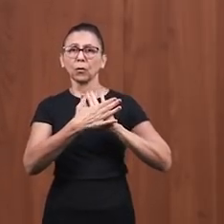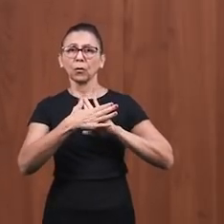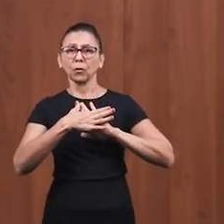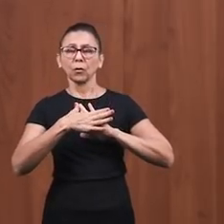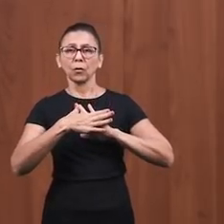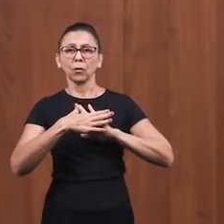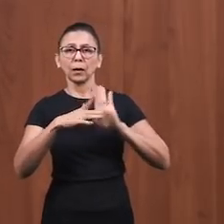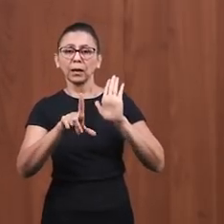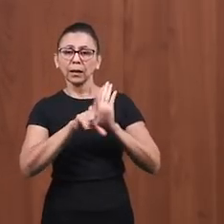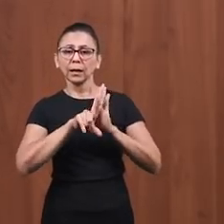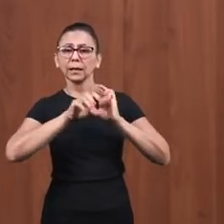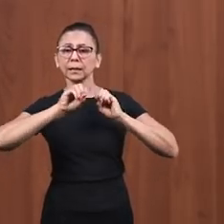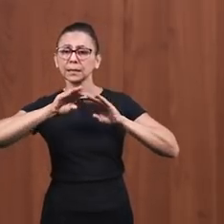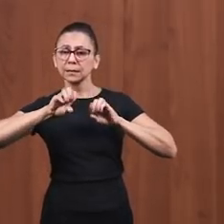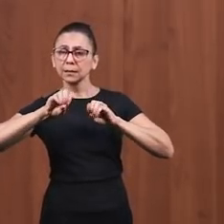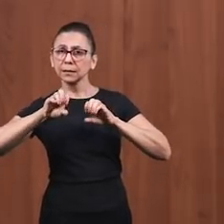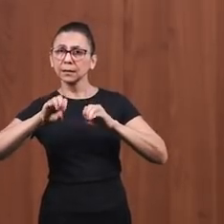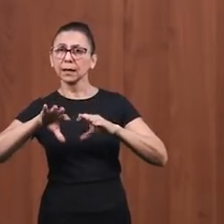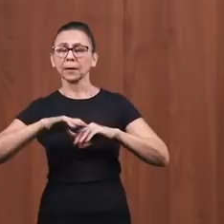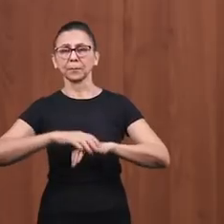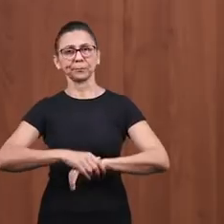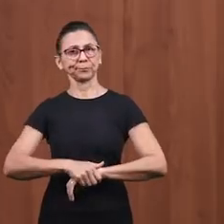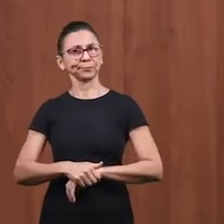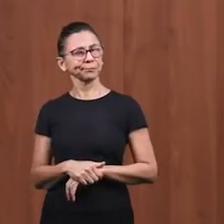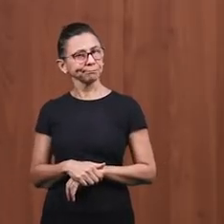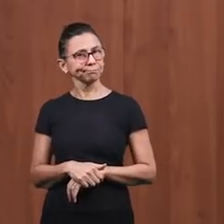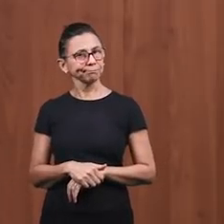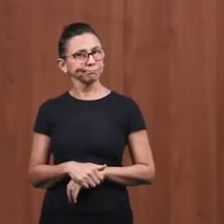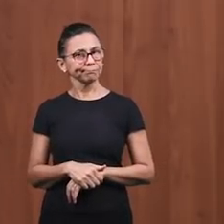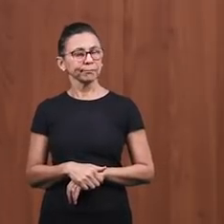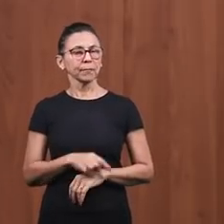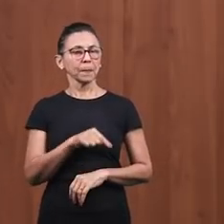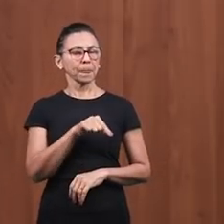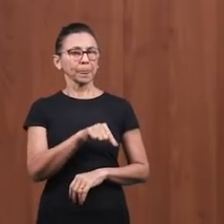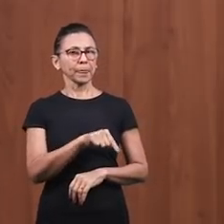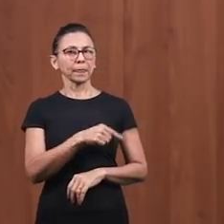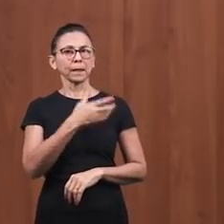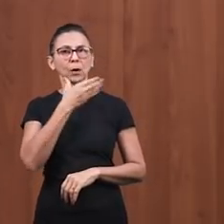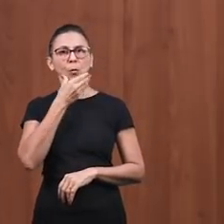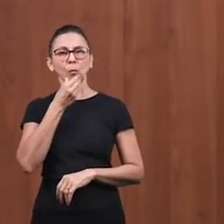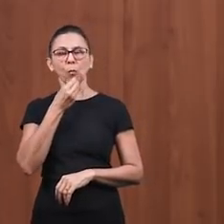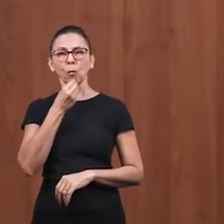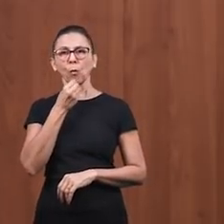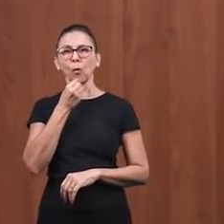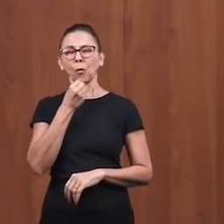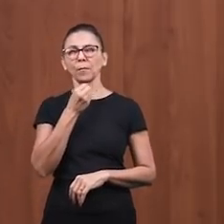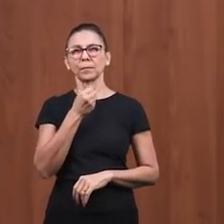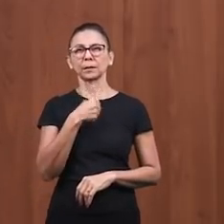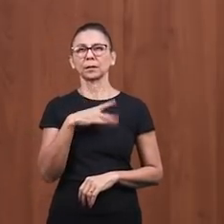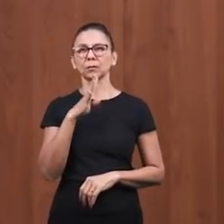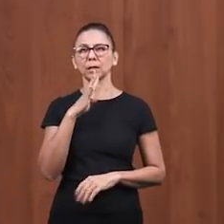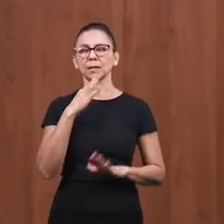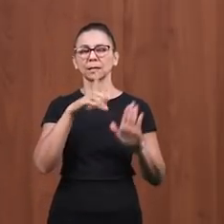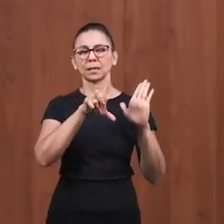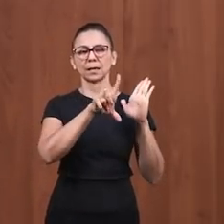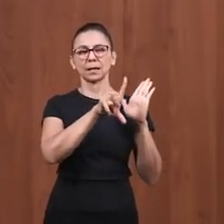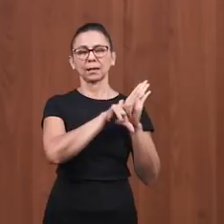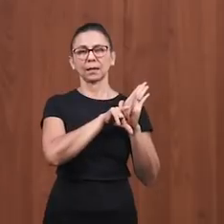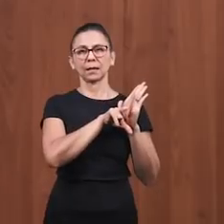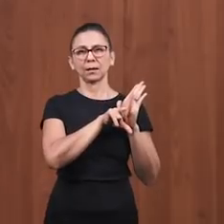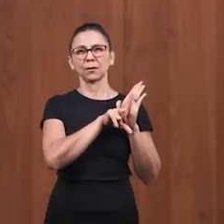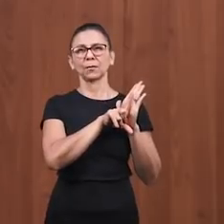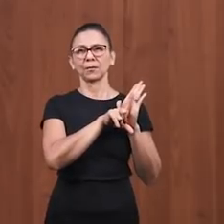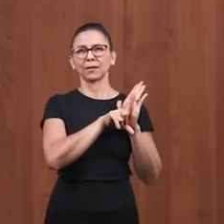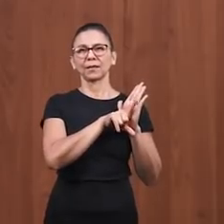E eles conheciam a lei. E o que que o homem da lei disse? a lei dizia? Amarás o teu próximo como a ti mesmo. Eles